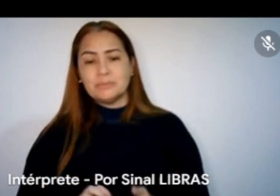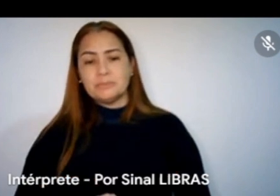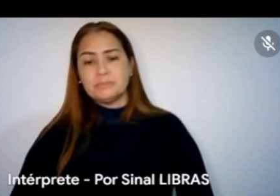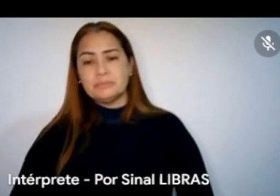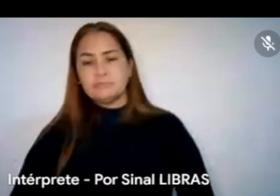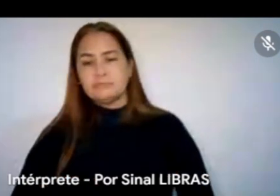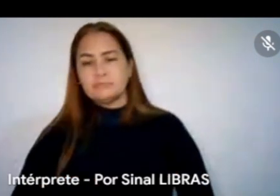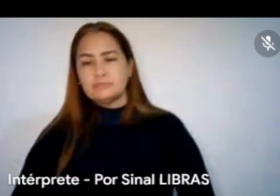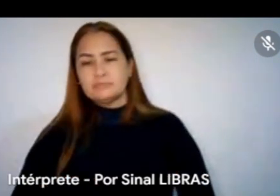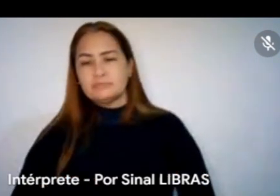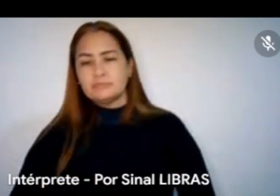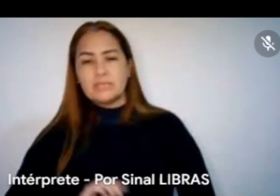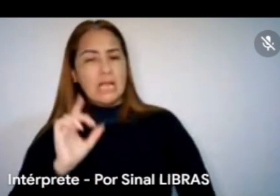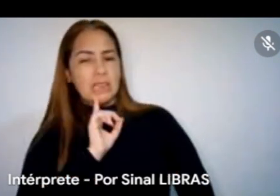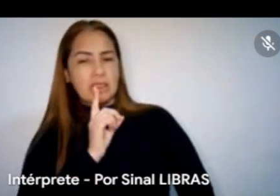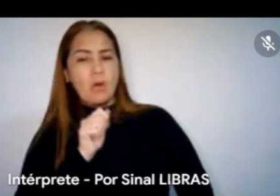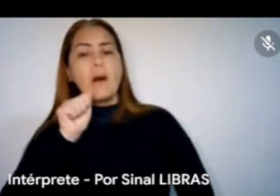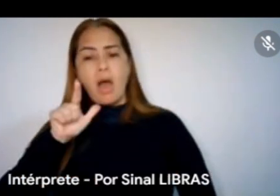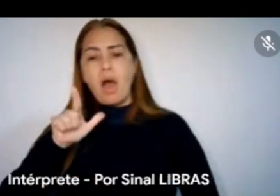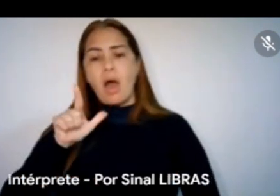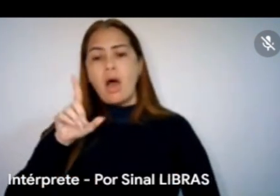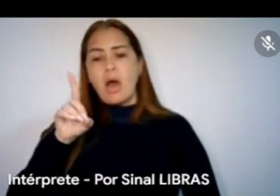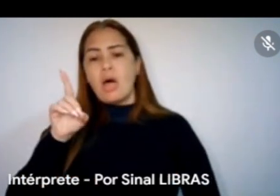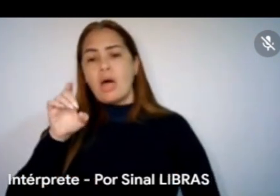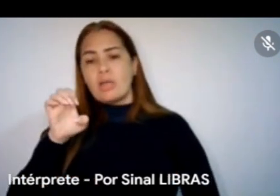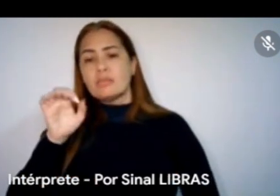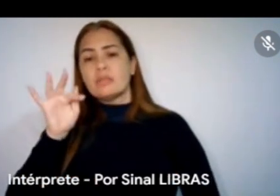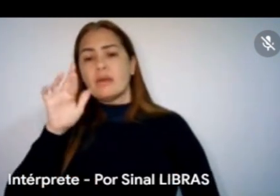foi não, Aldefran, Aldefran,